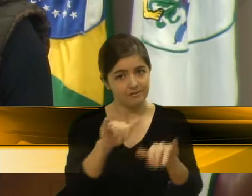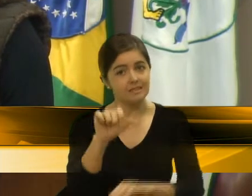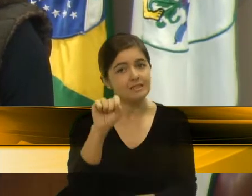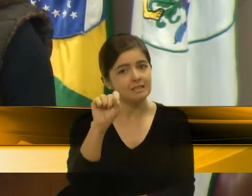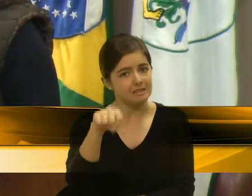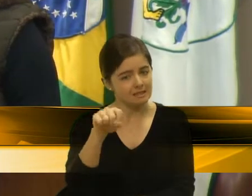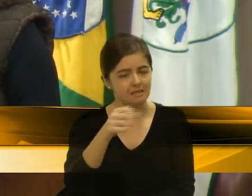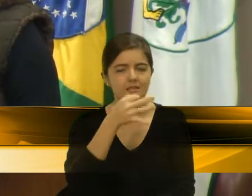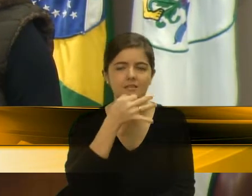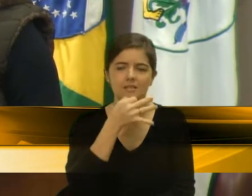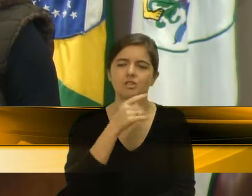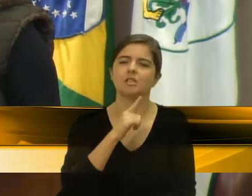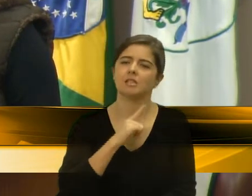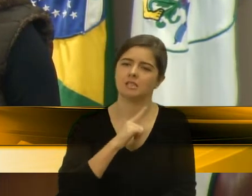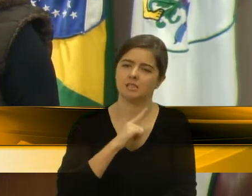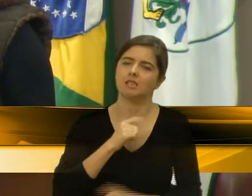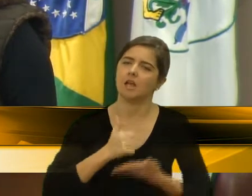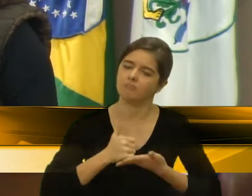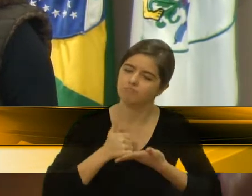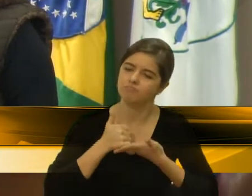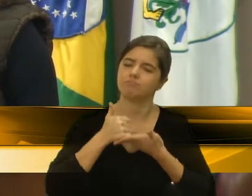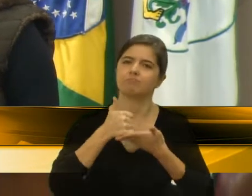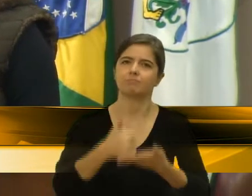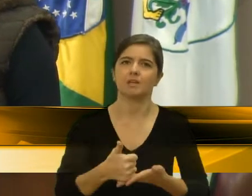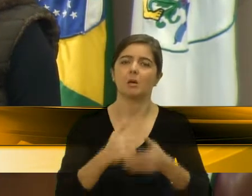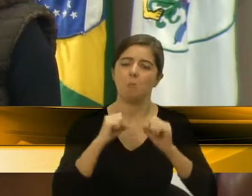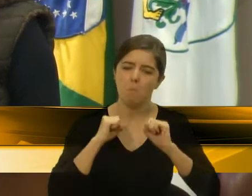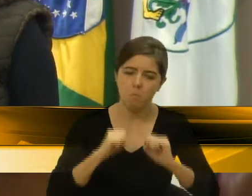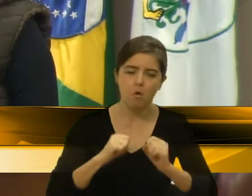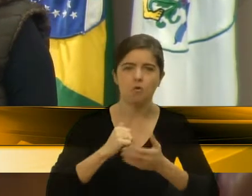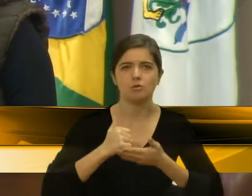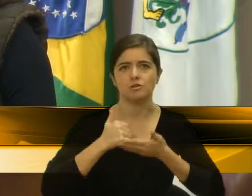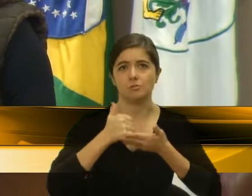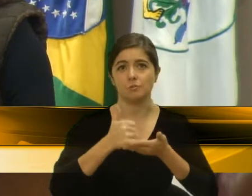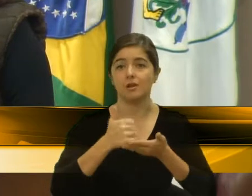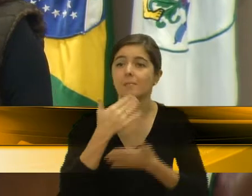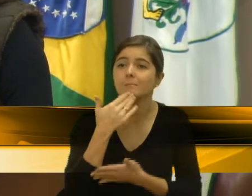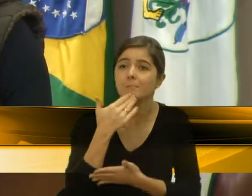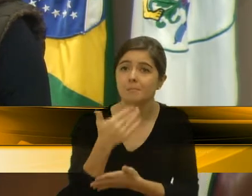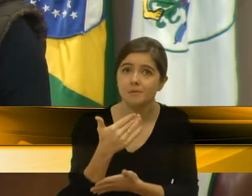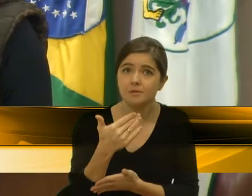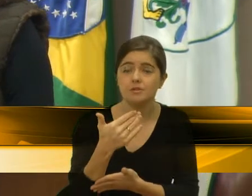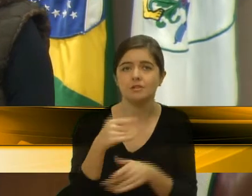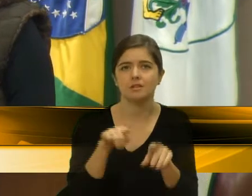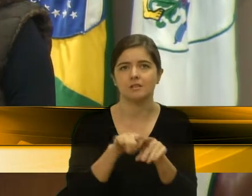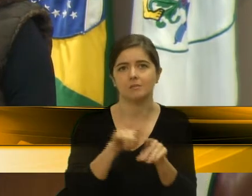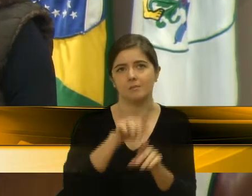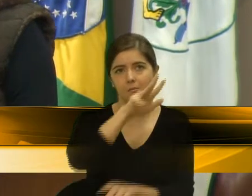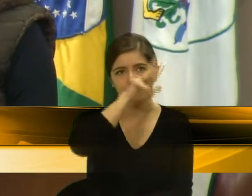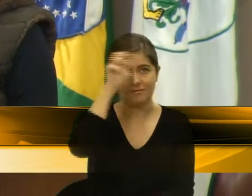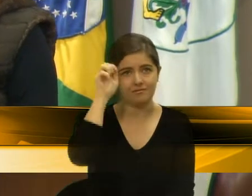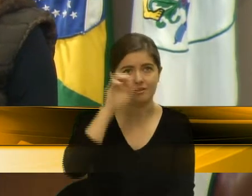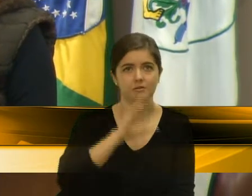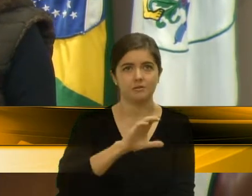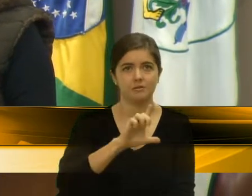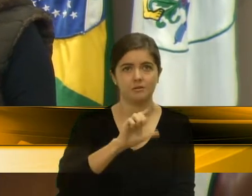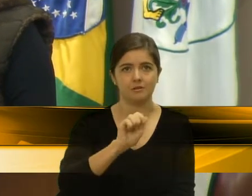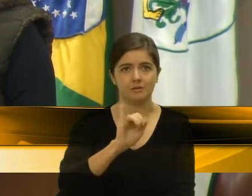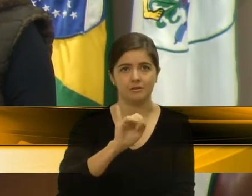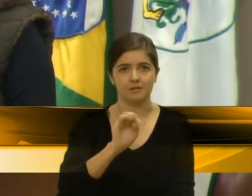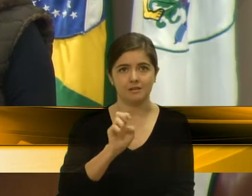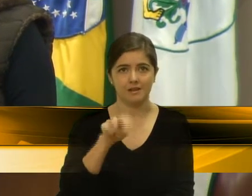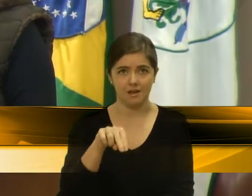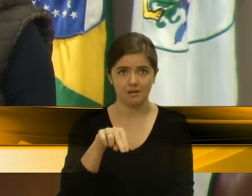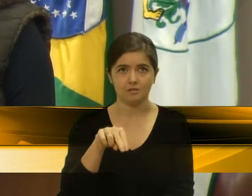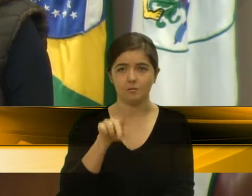tem condições de apoiar, de abraçar. Fiz o apelo, então, ao prefeito Clayton de Farroupilha, que ficou encarregado